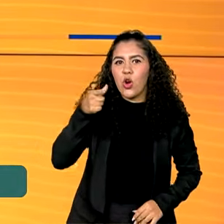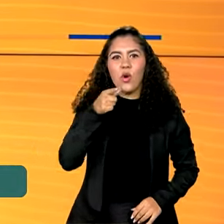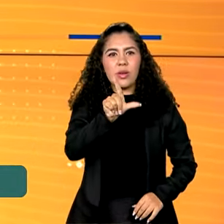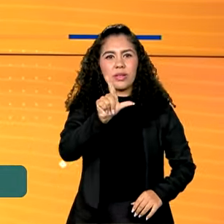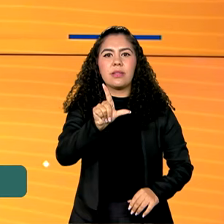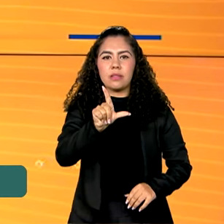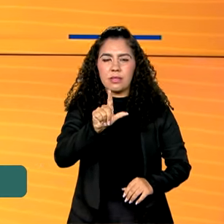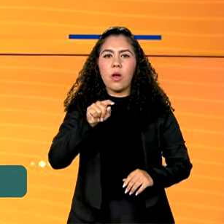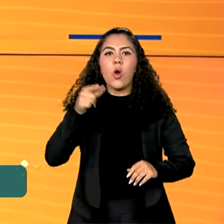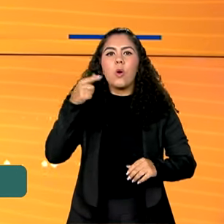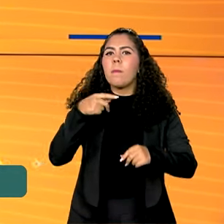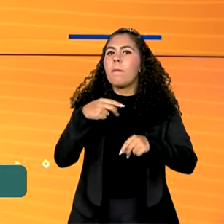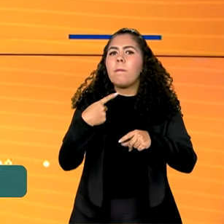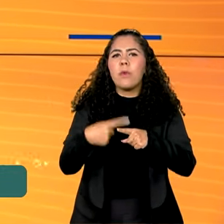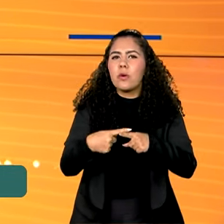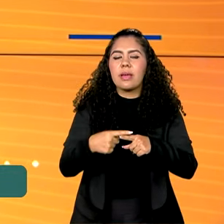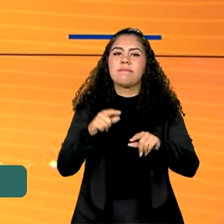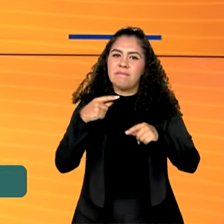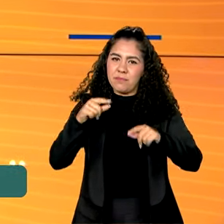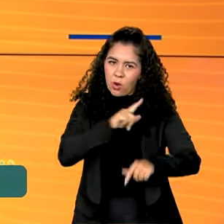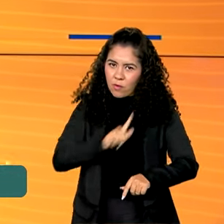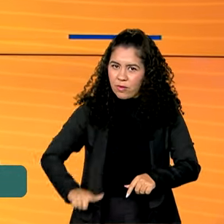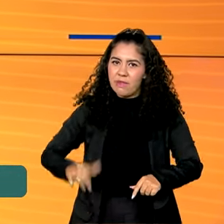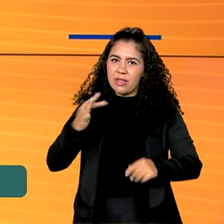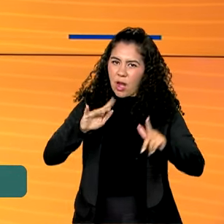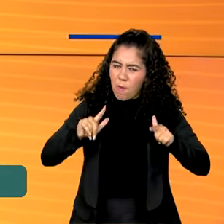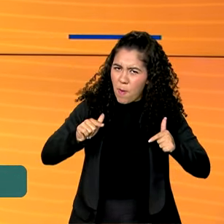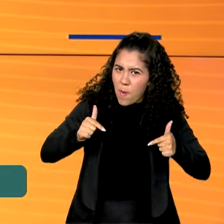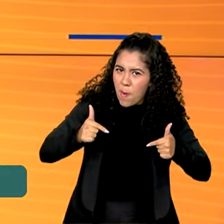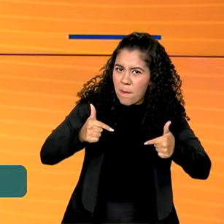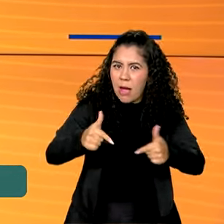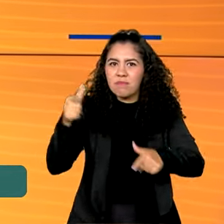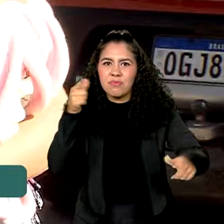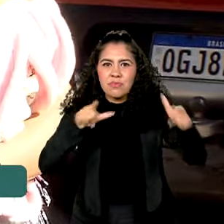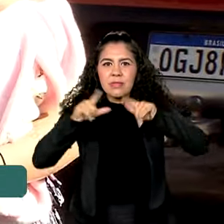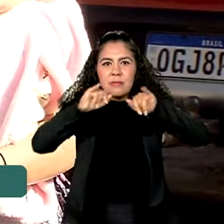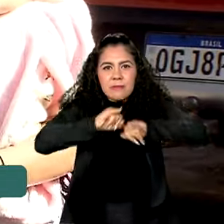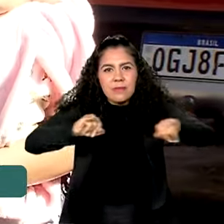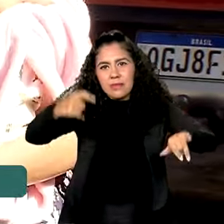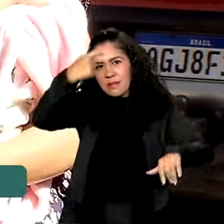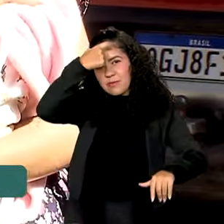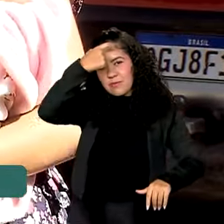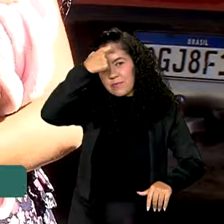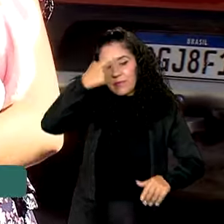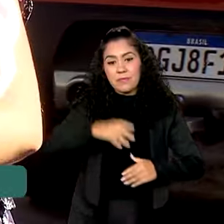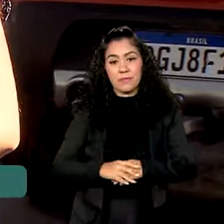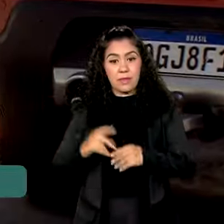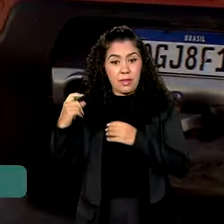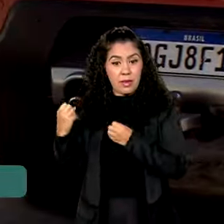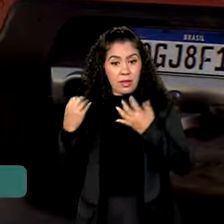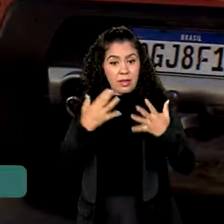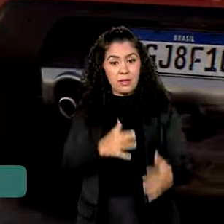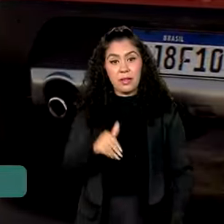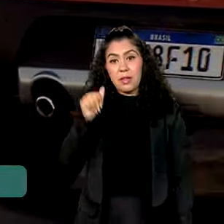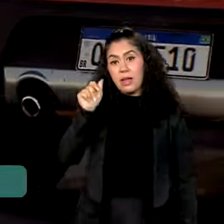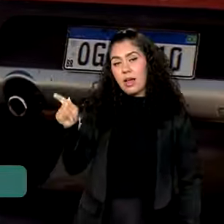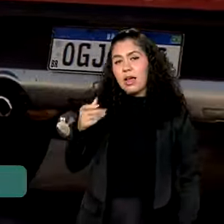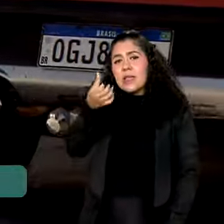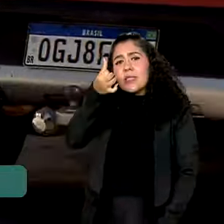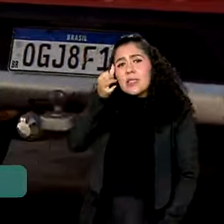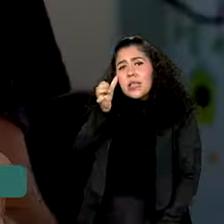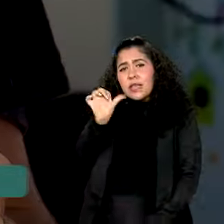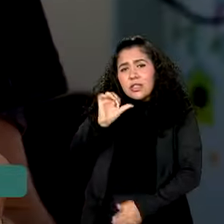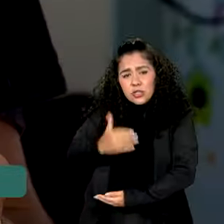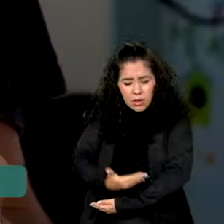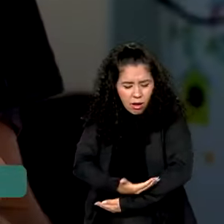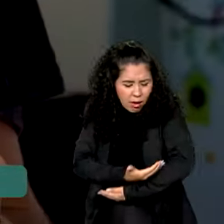intensa campanha do governo federal para aumentar a cobertura vacinal. Com a primeira filha de apenas seis dias nos